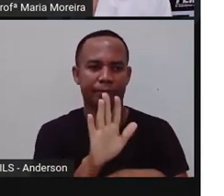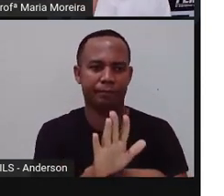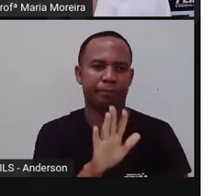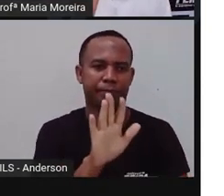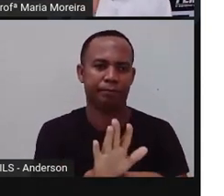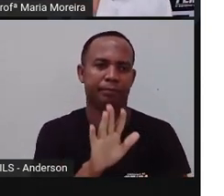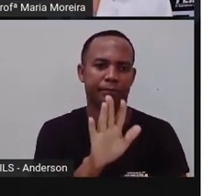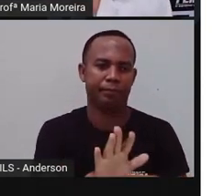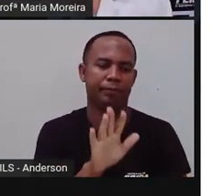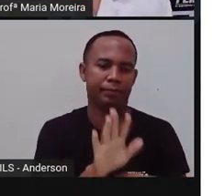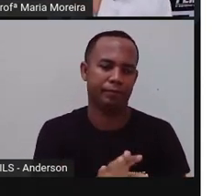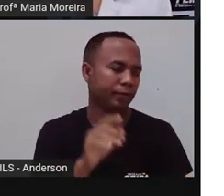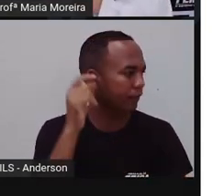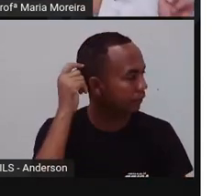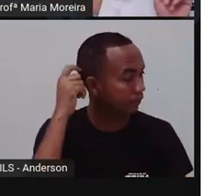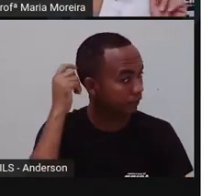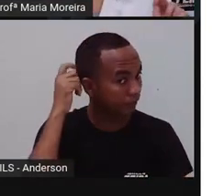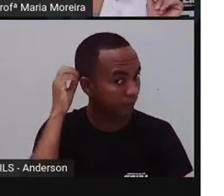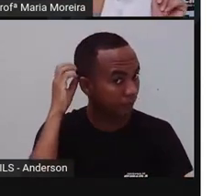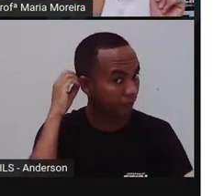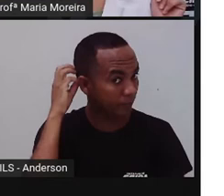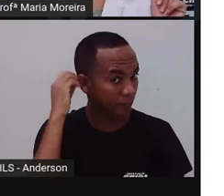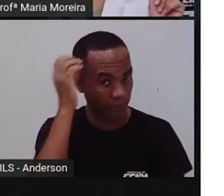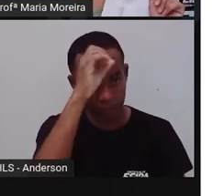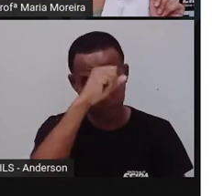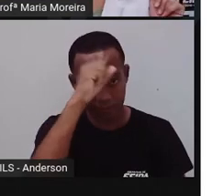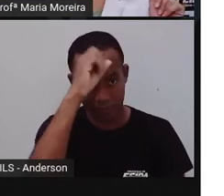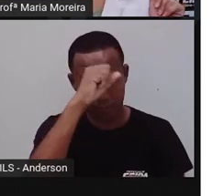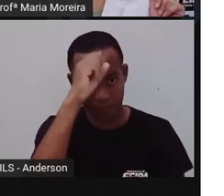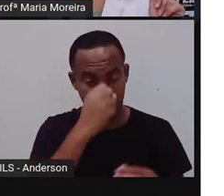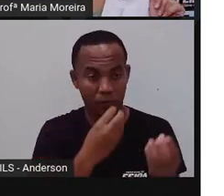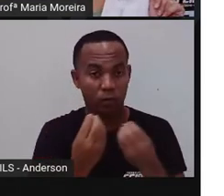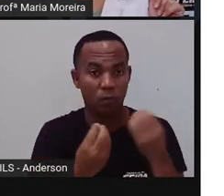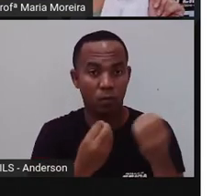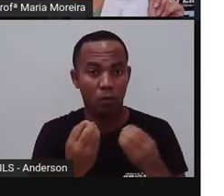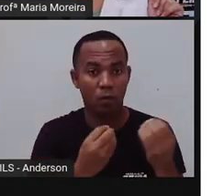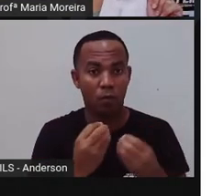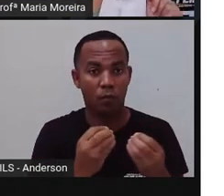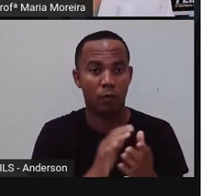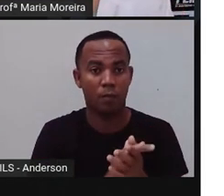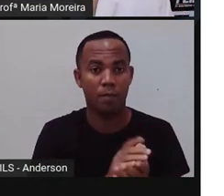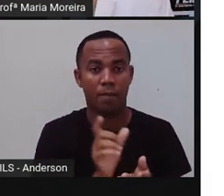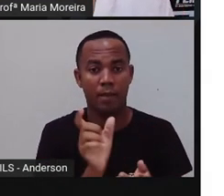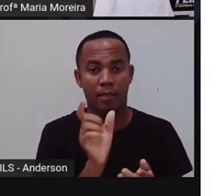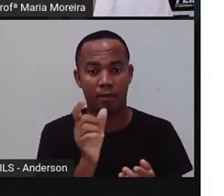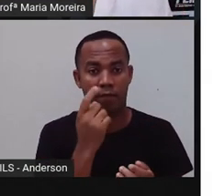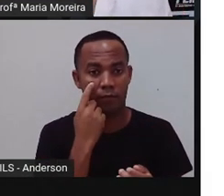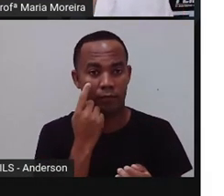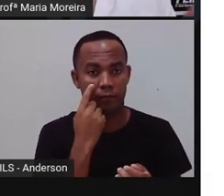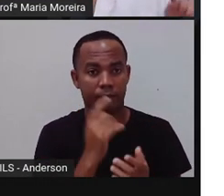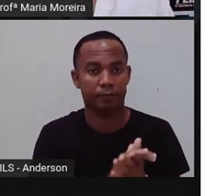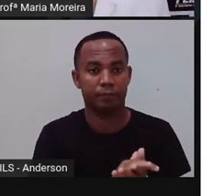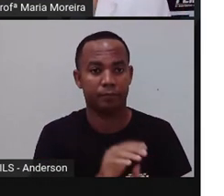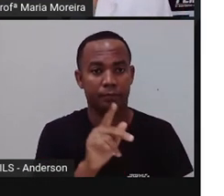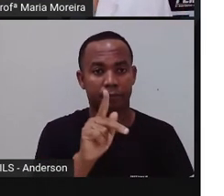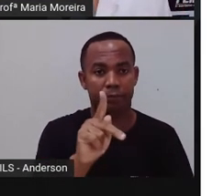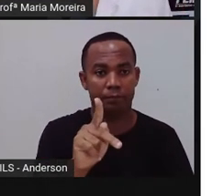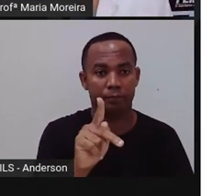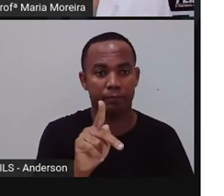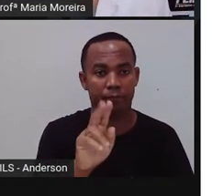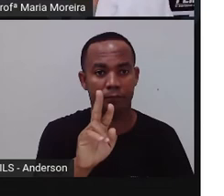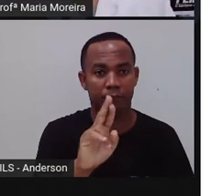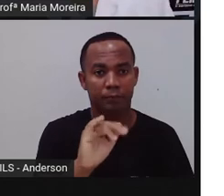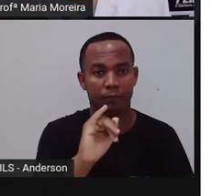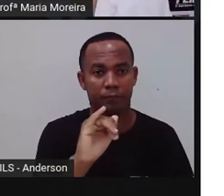É uma empresa que vai cuidar. Vamos aprender daqui a pouco sobre privatização, né? Bom, a privatização,